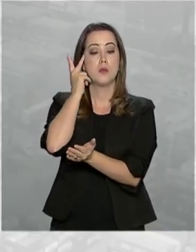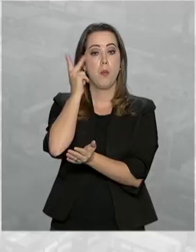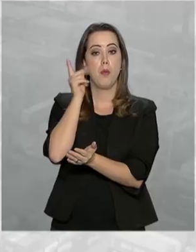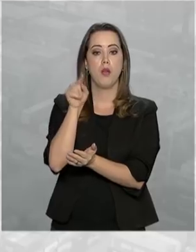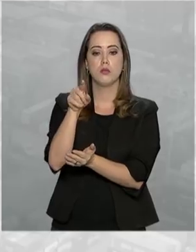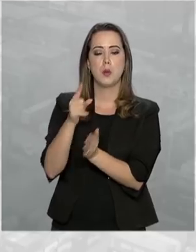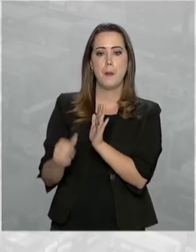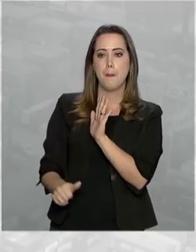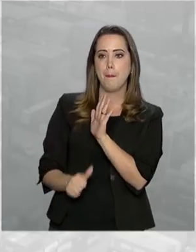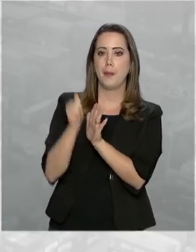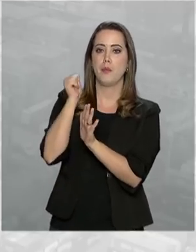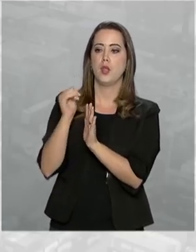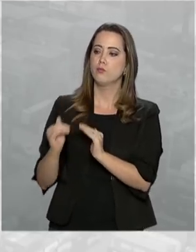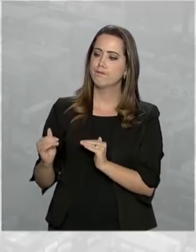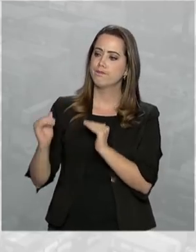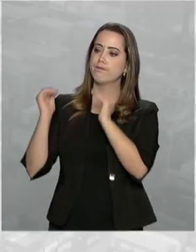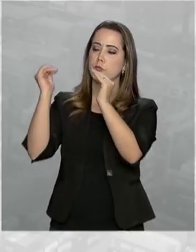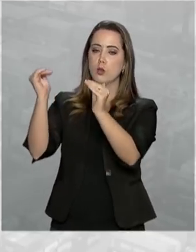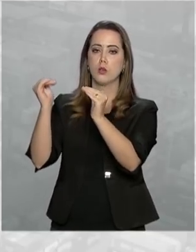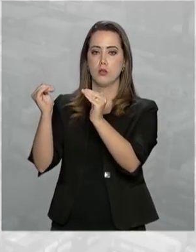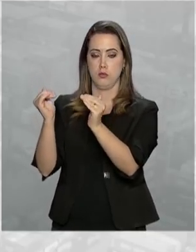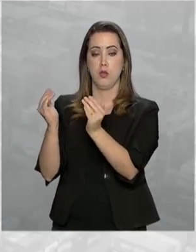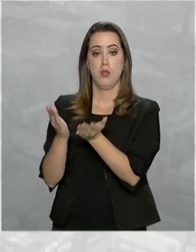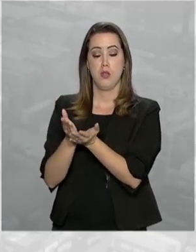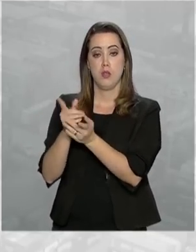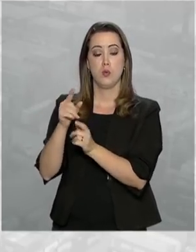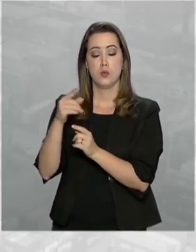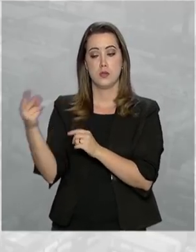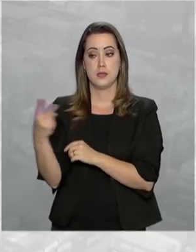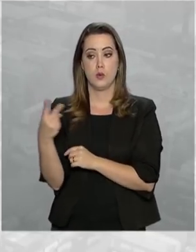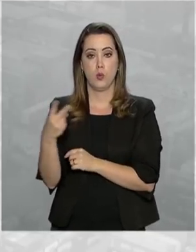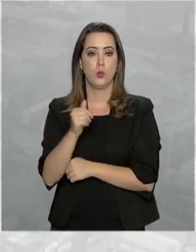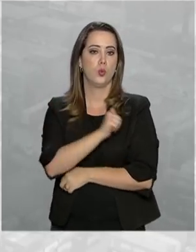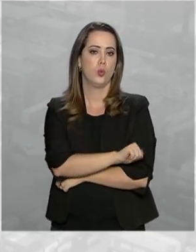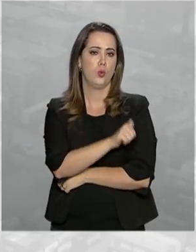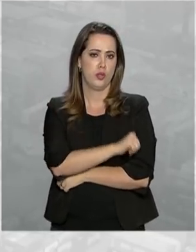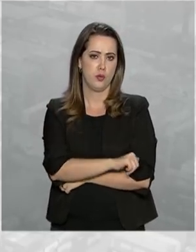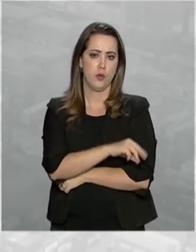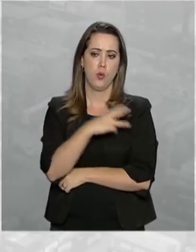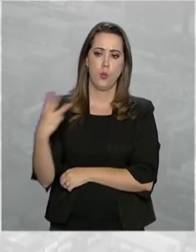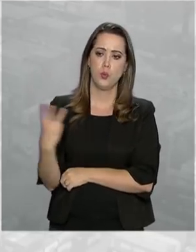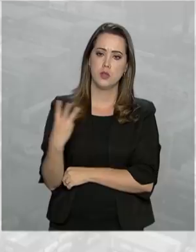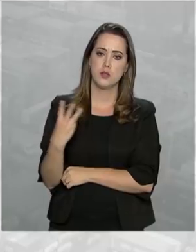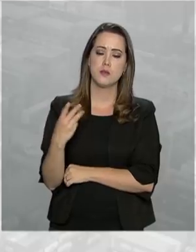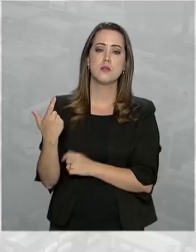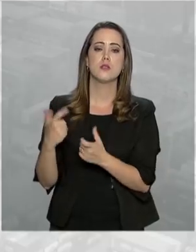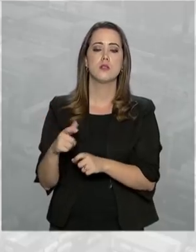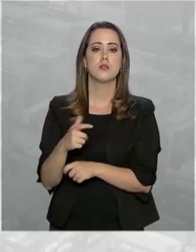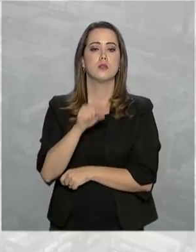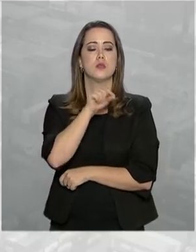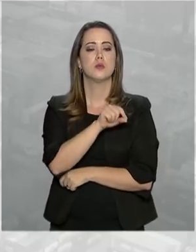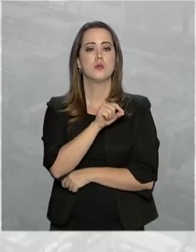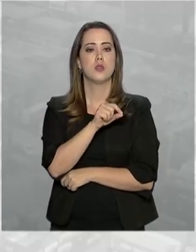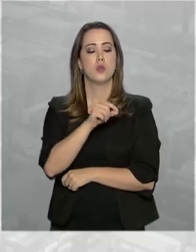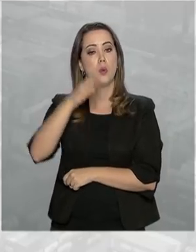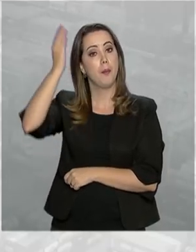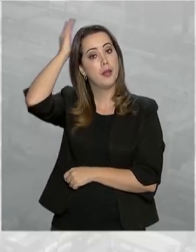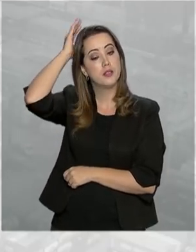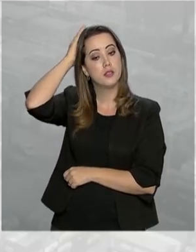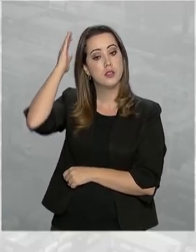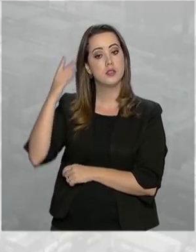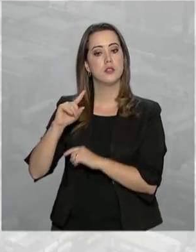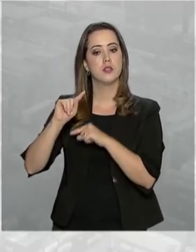aparece na primeira posição. Em segundo está Itaguaí, no Rio de Janeiro. O terceiro lugar é de Paranaguá, no Paraná,